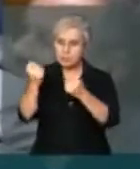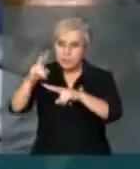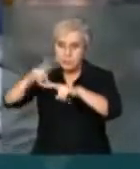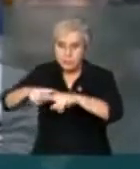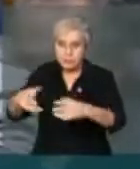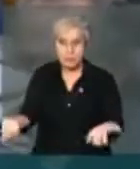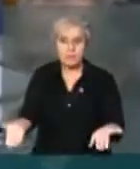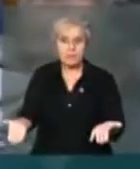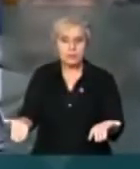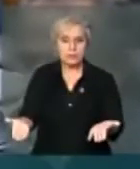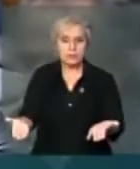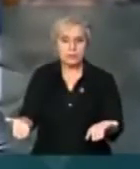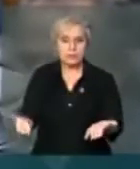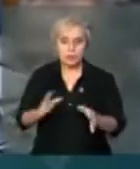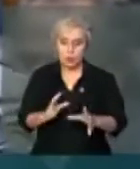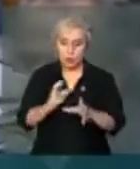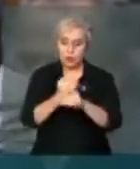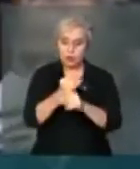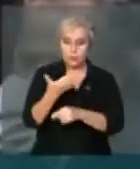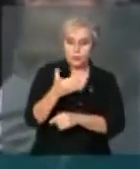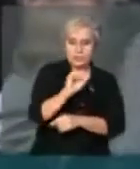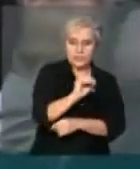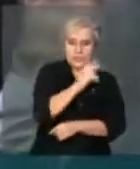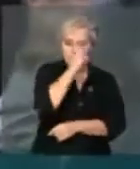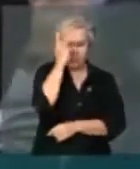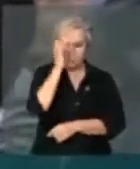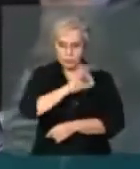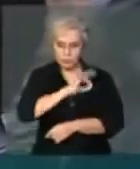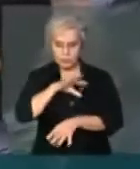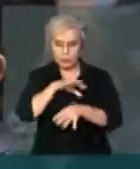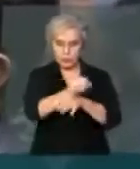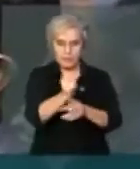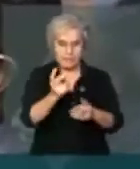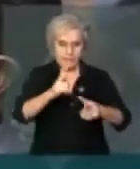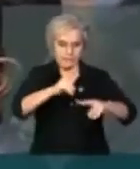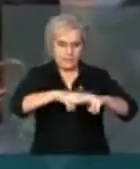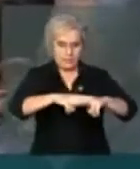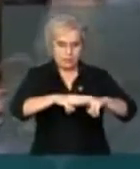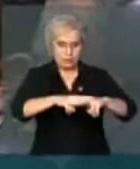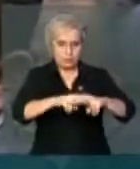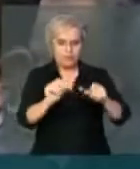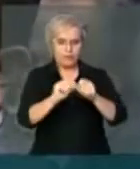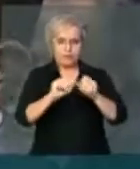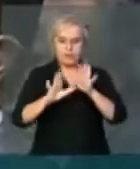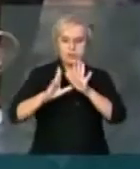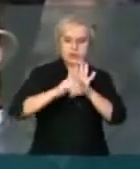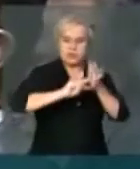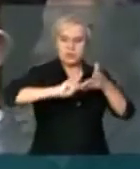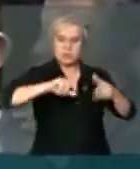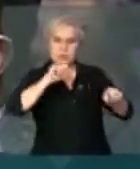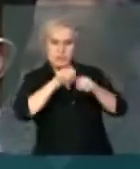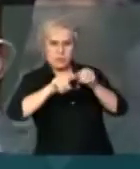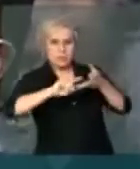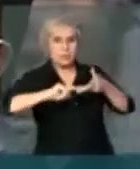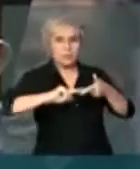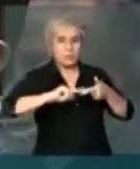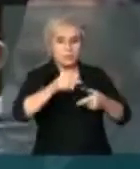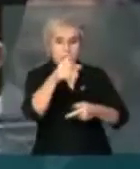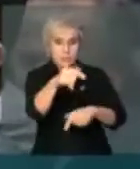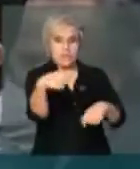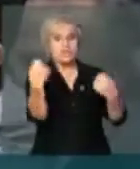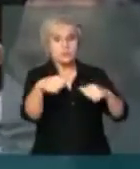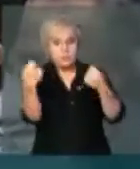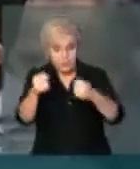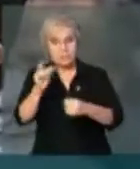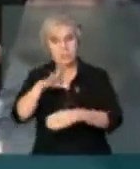cadeia. Eu vou repetir, de cada 10 que são presos cometendo crimes, 7 deveriam estar